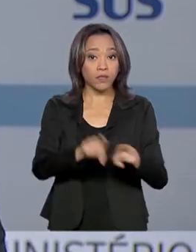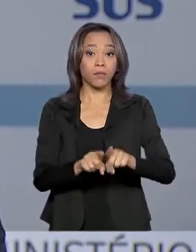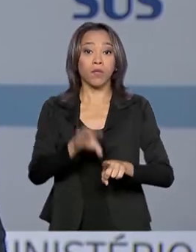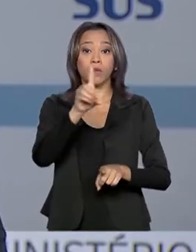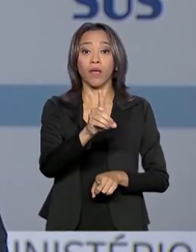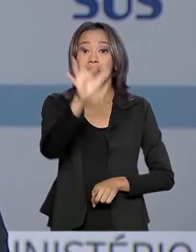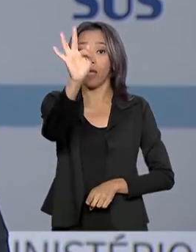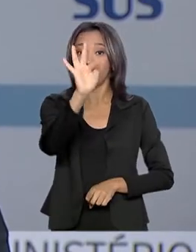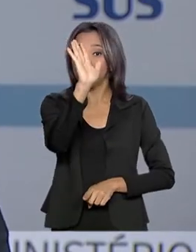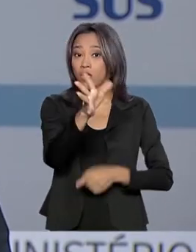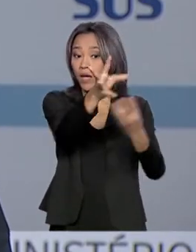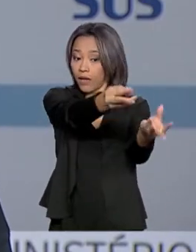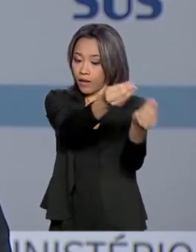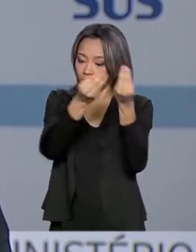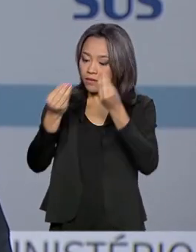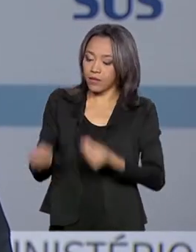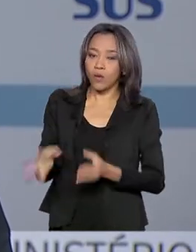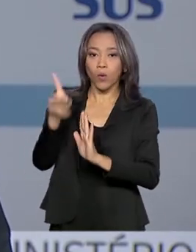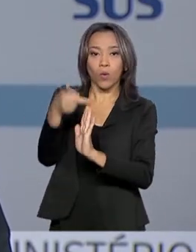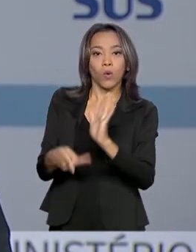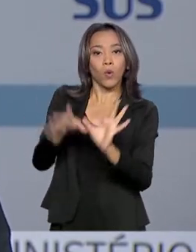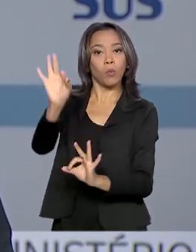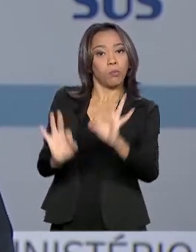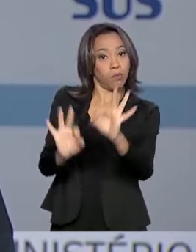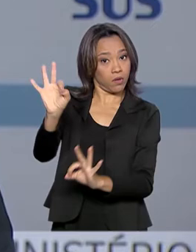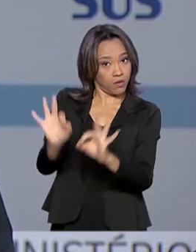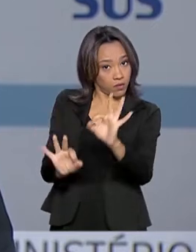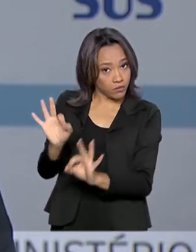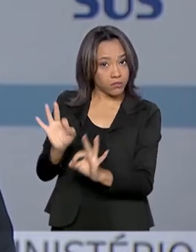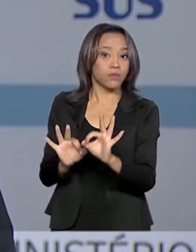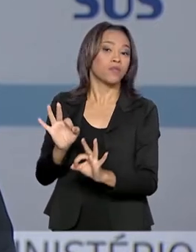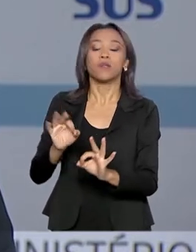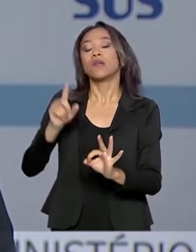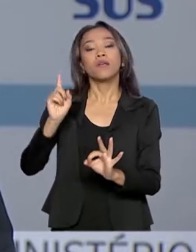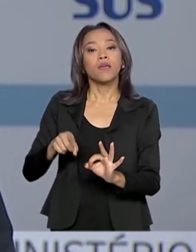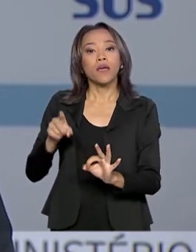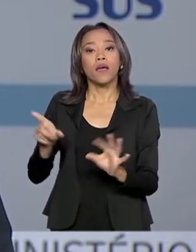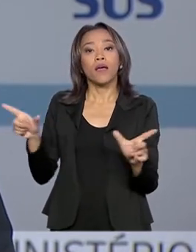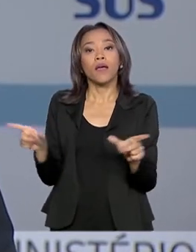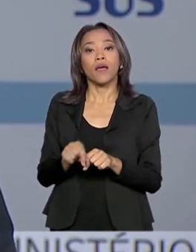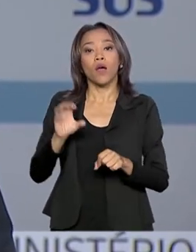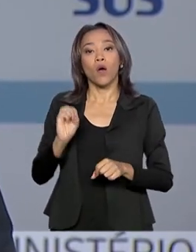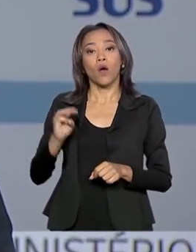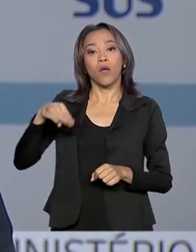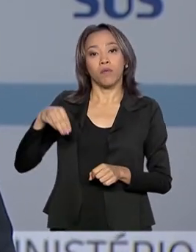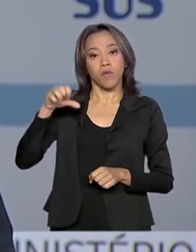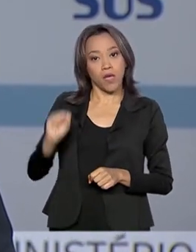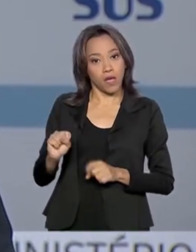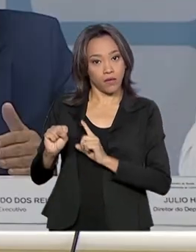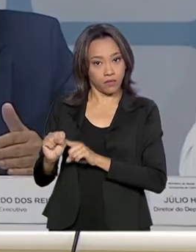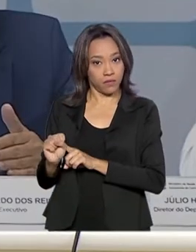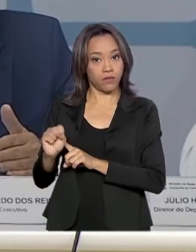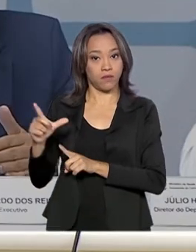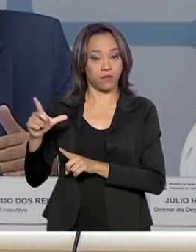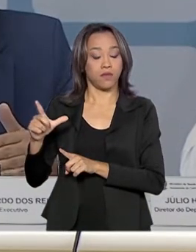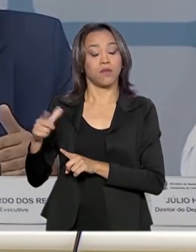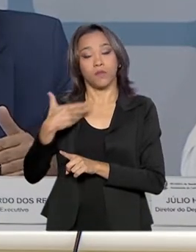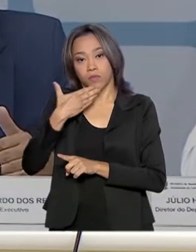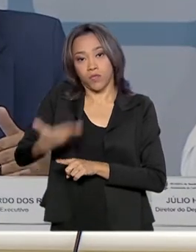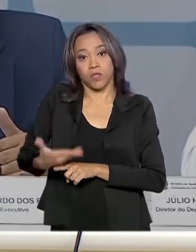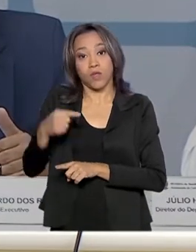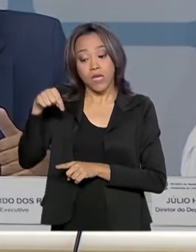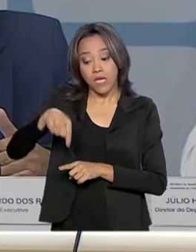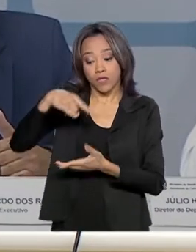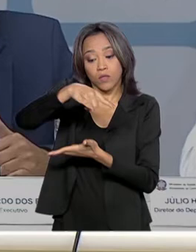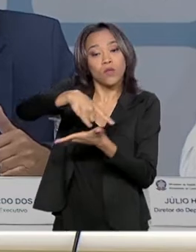o plano de contingência para o coronavírus, batizado pela Organização Mundial da Saúde de Covid-19. O documento